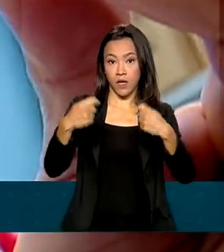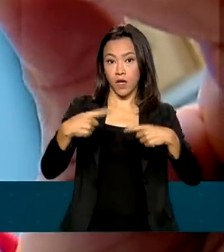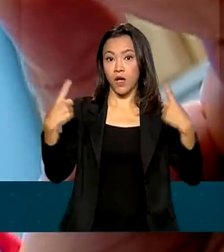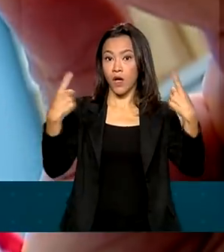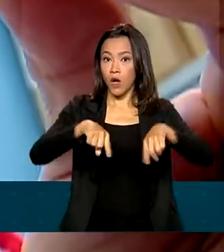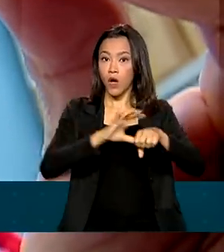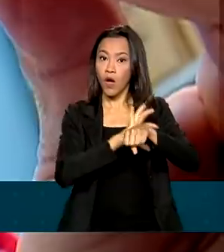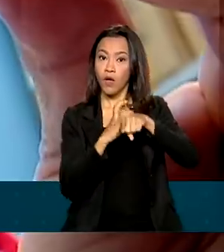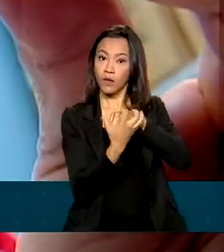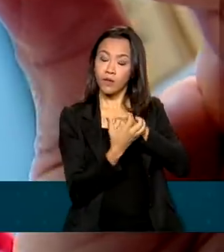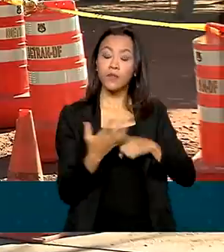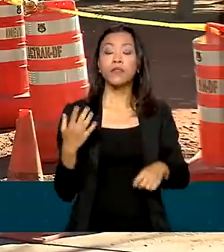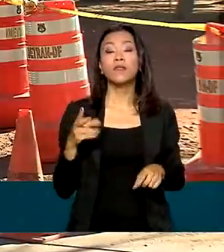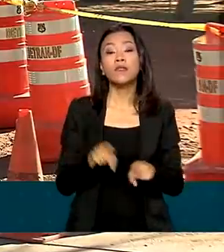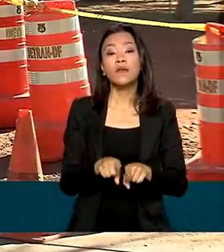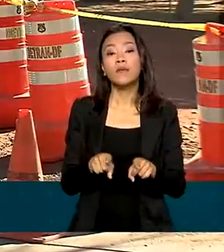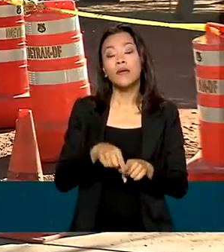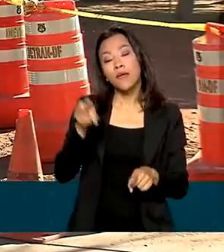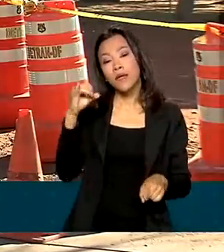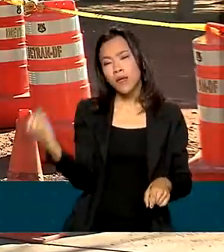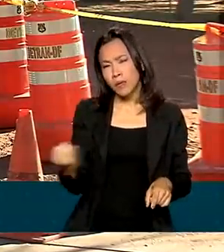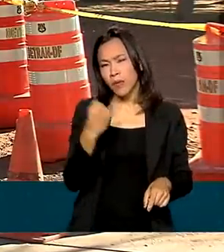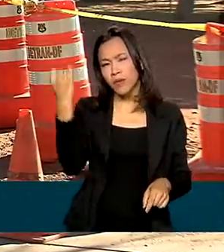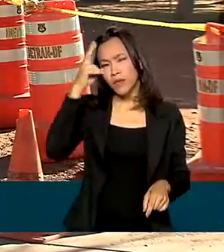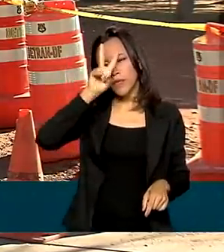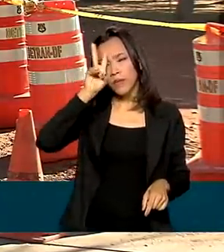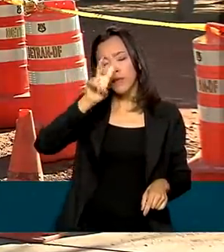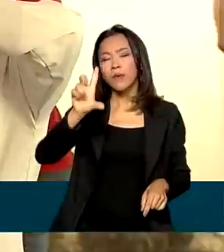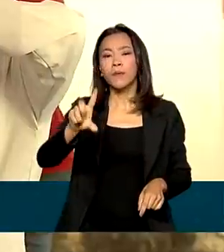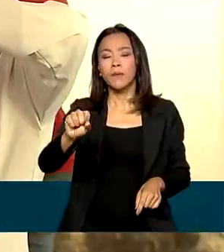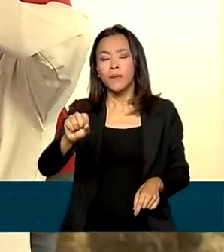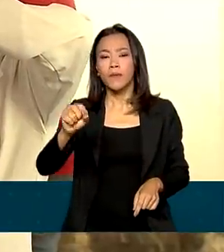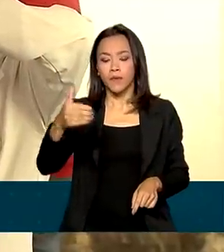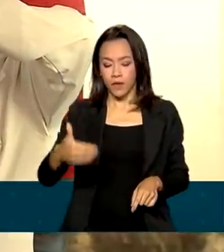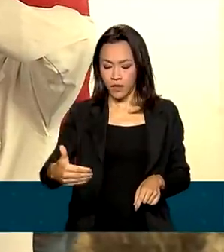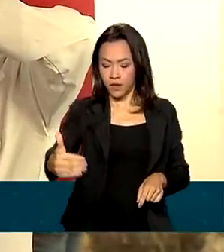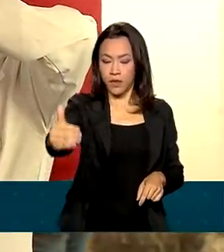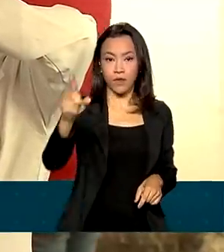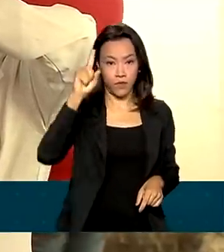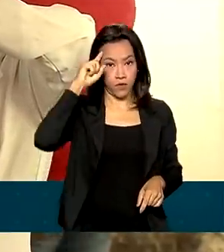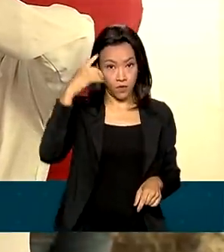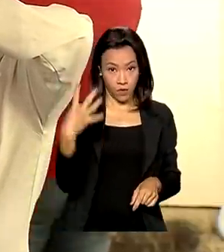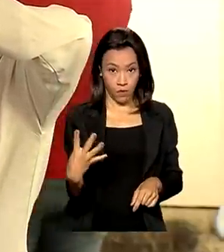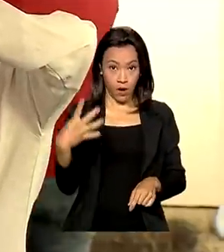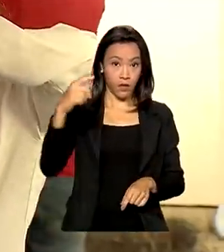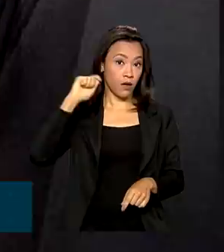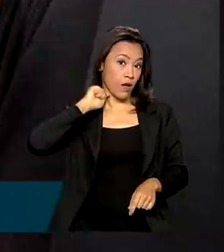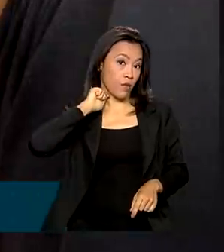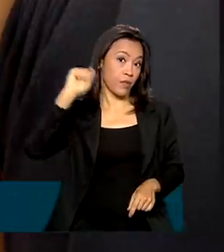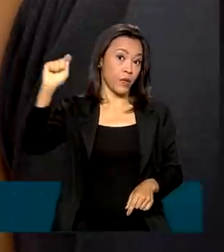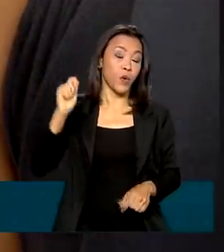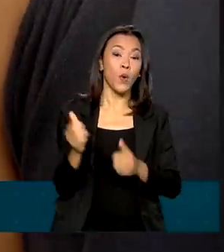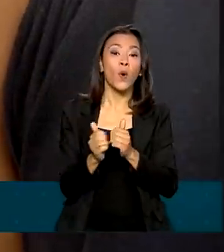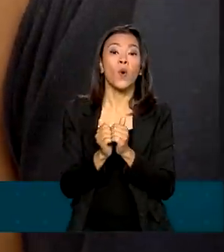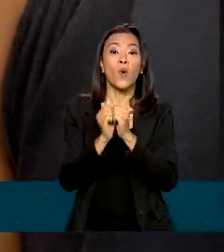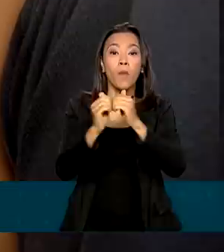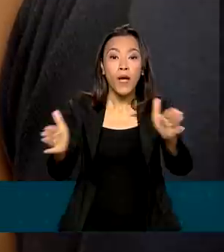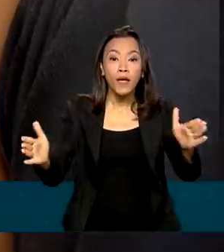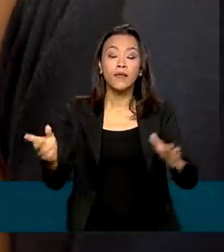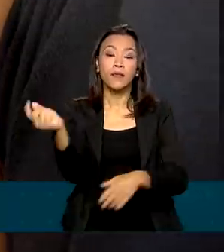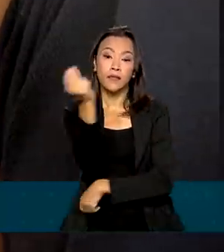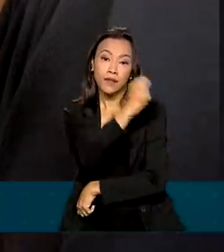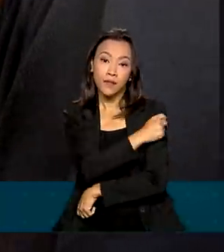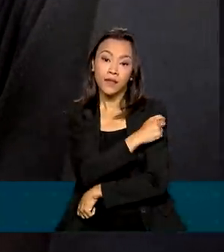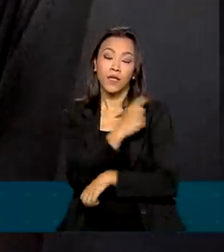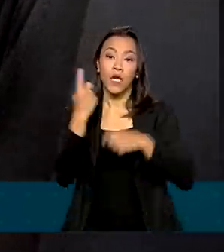Covid-19. E é importante lembrar também, né, Luciana, que começa aí no dia 4 de abril a campanha de vacinação contra a gripe